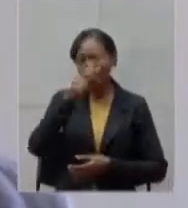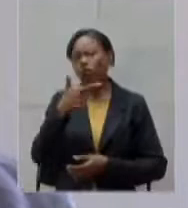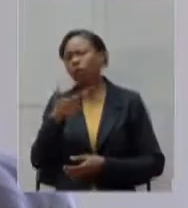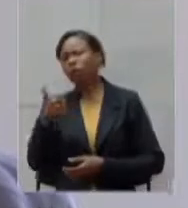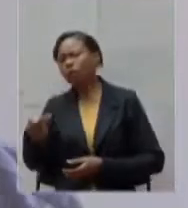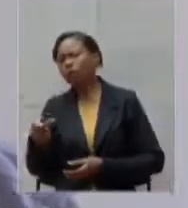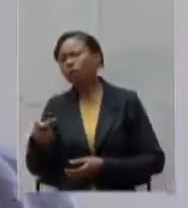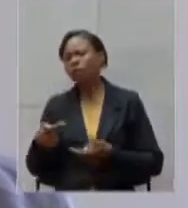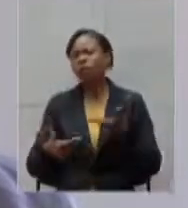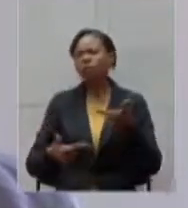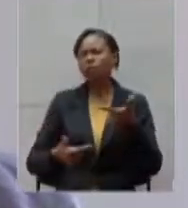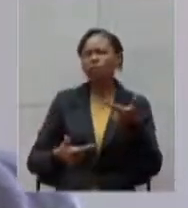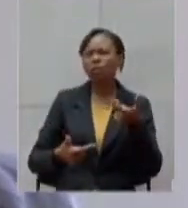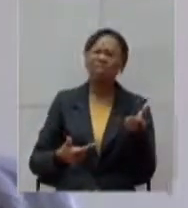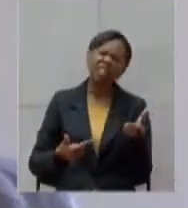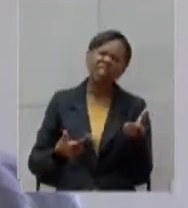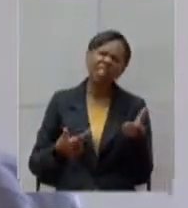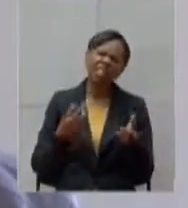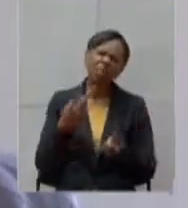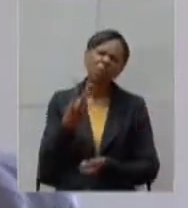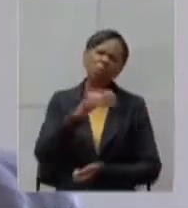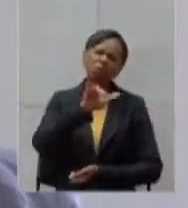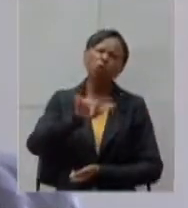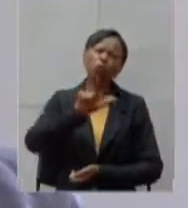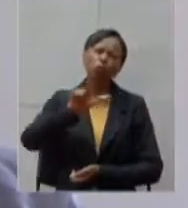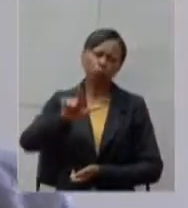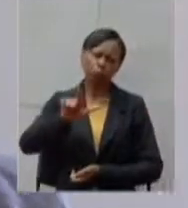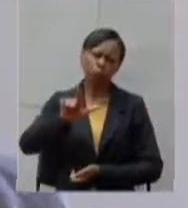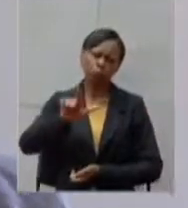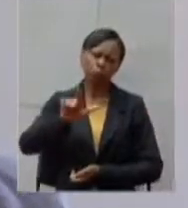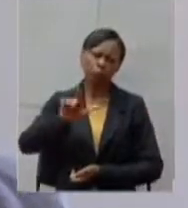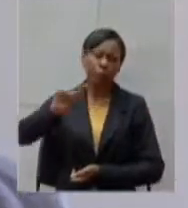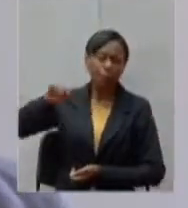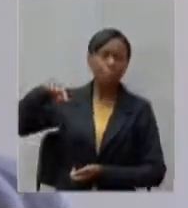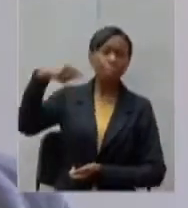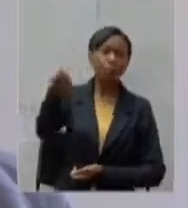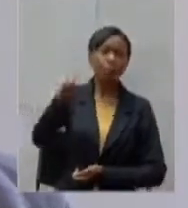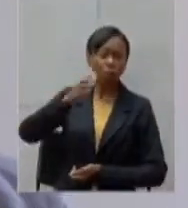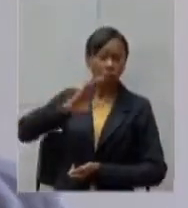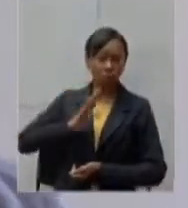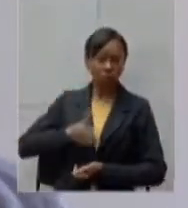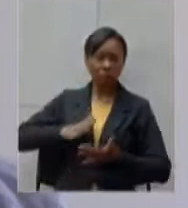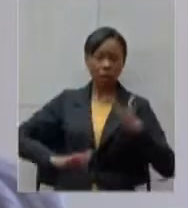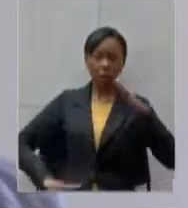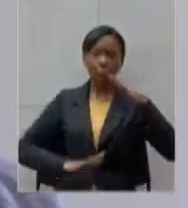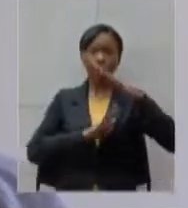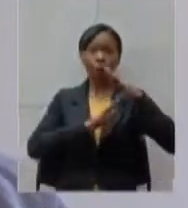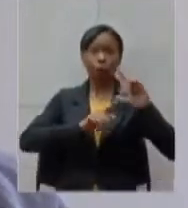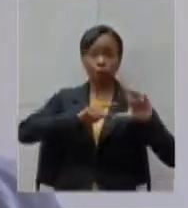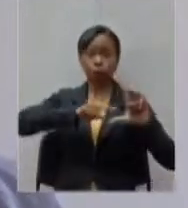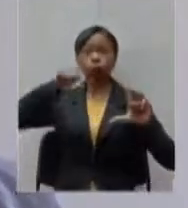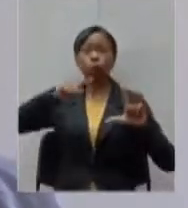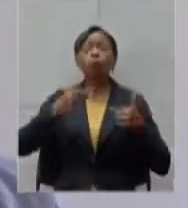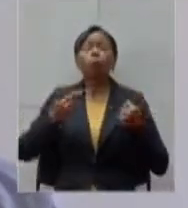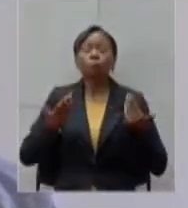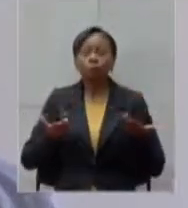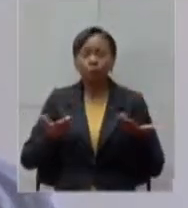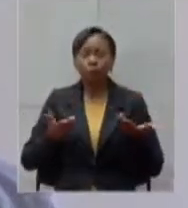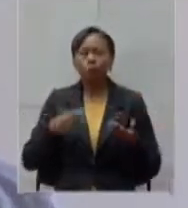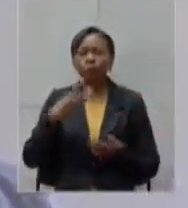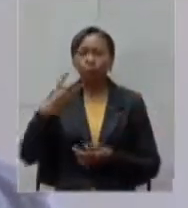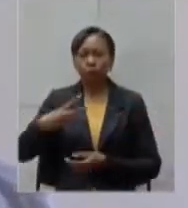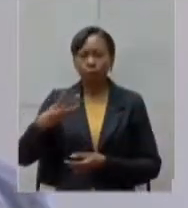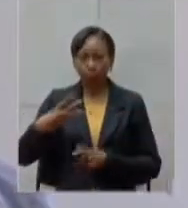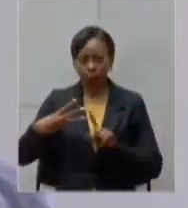e 2 do 7 ou seja após o pico terceira pergunta hoje o